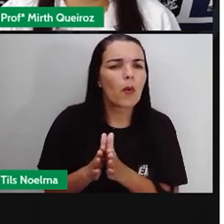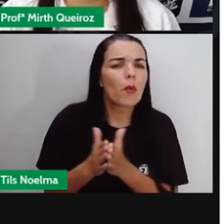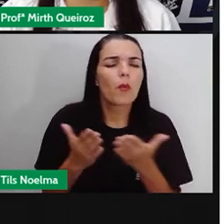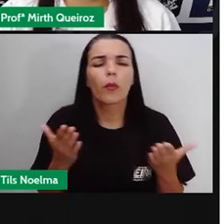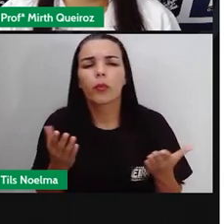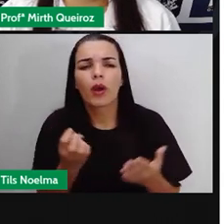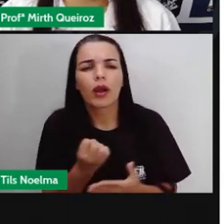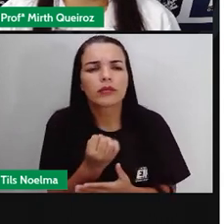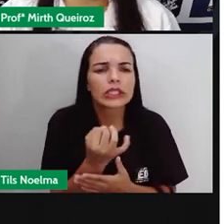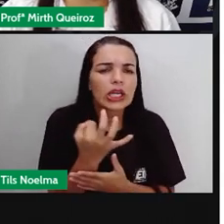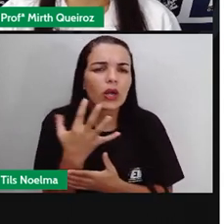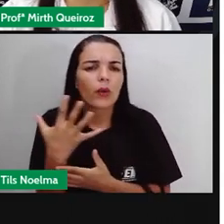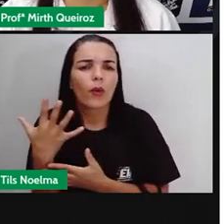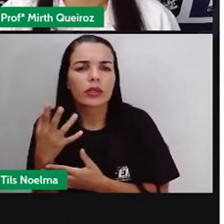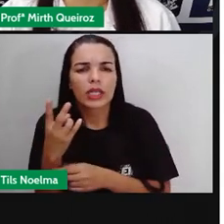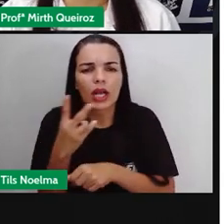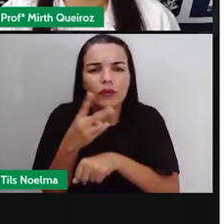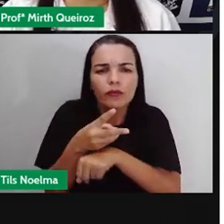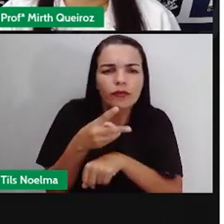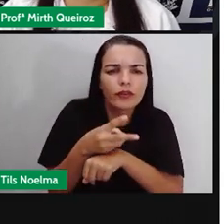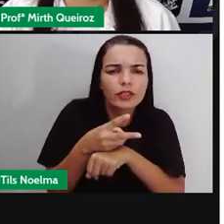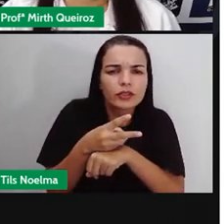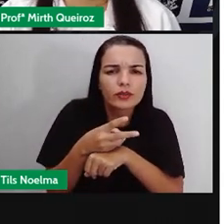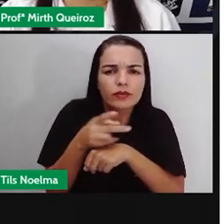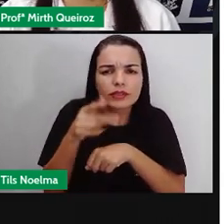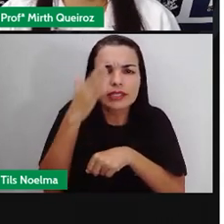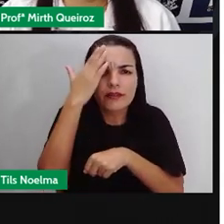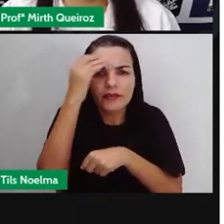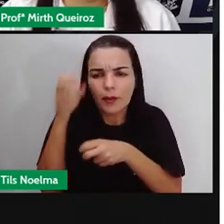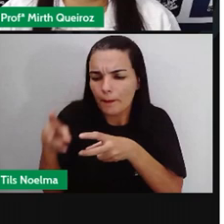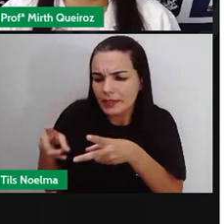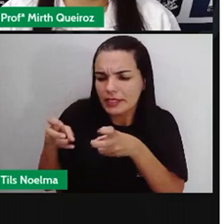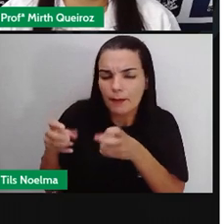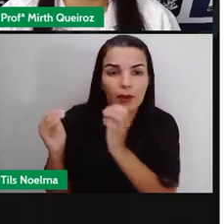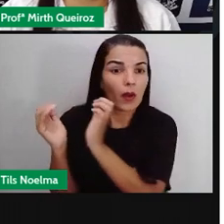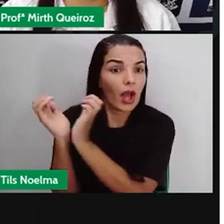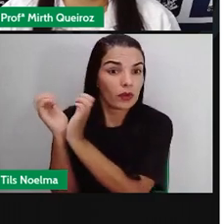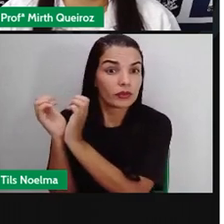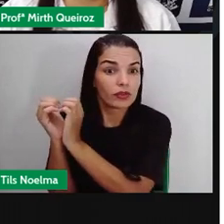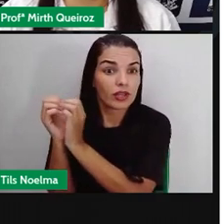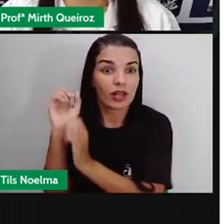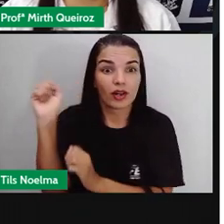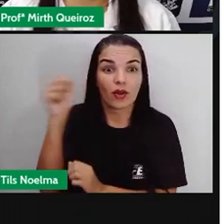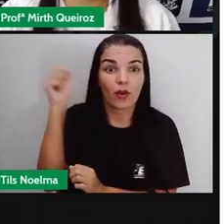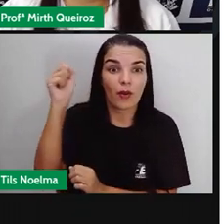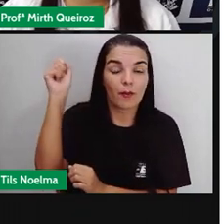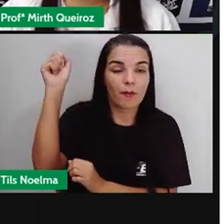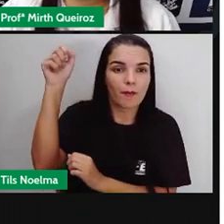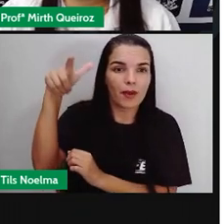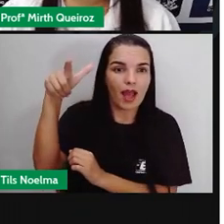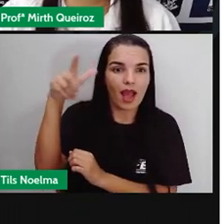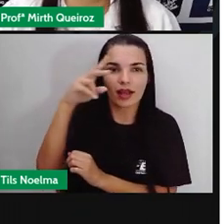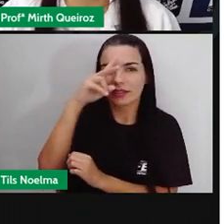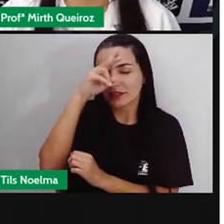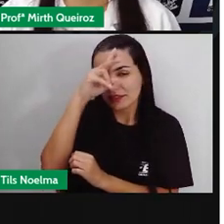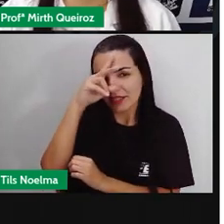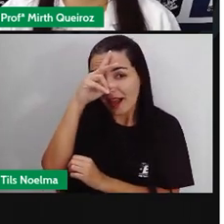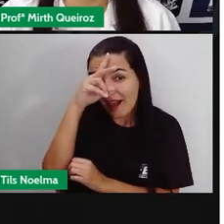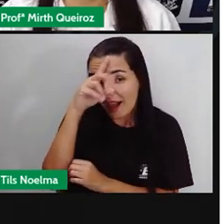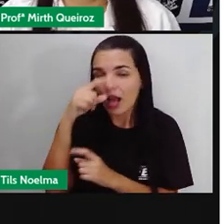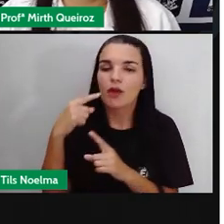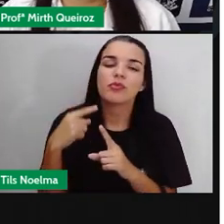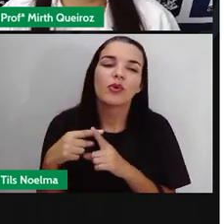no filme leva a crer que se trata desse gênero? Nós temos aí a presença de elementos fantasiosos